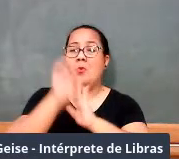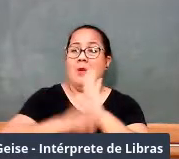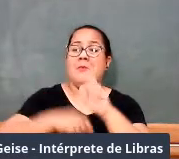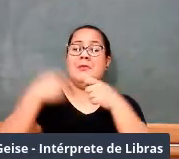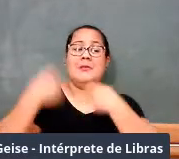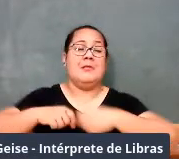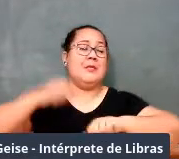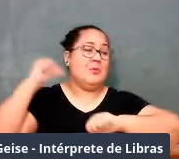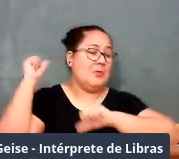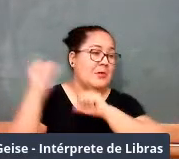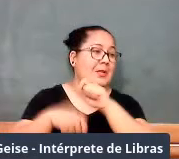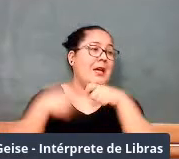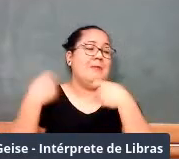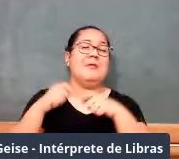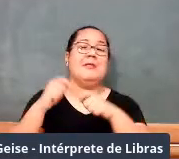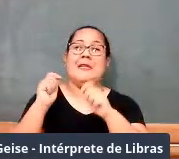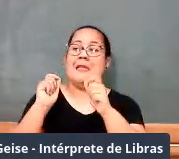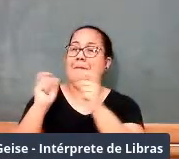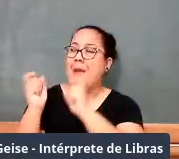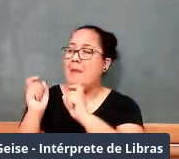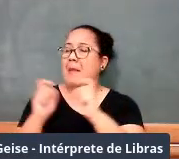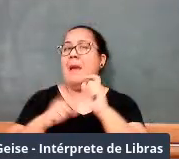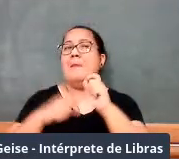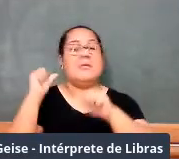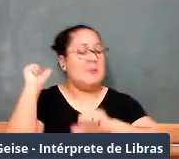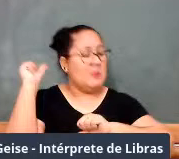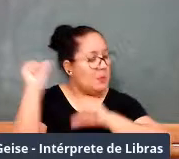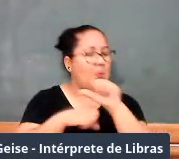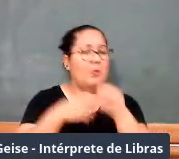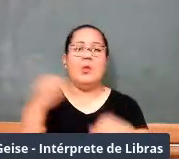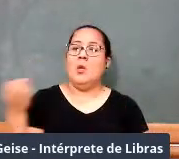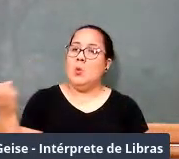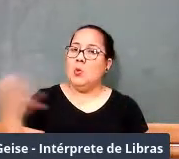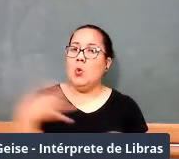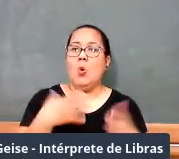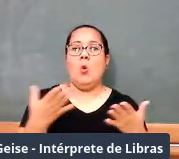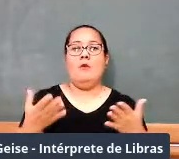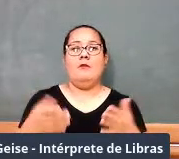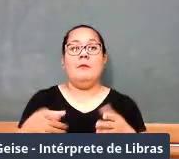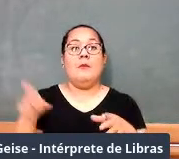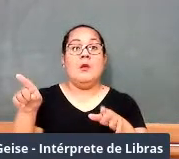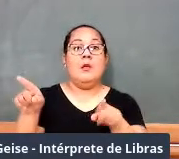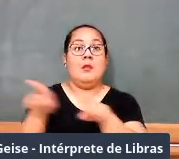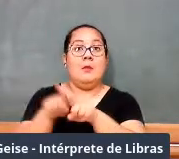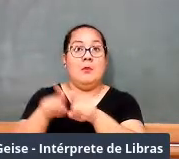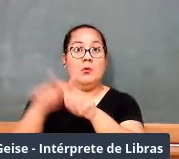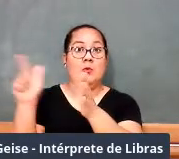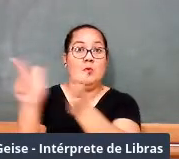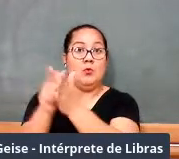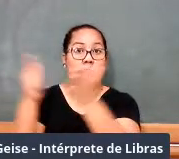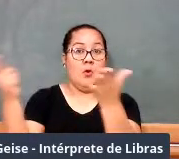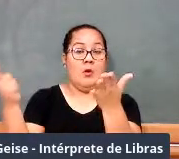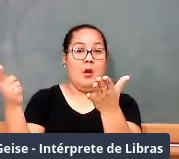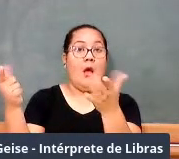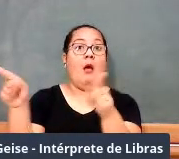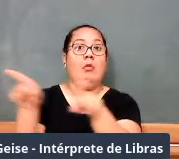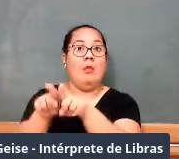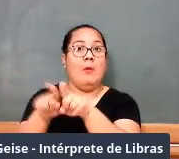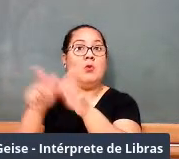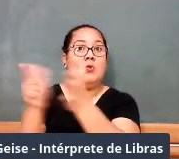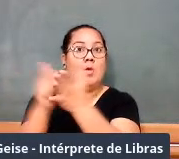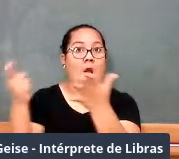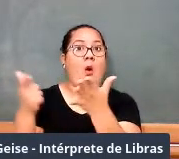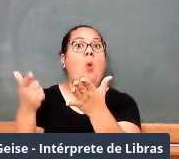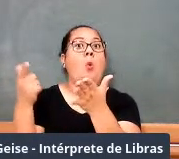tem que mudar, ela tem que agora ser moderna e os jornais vão atrás, os jornais nunca falaram tanto do ensino de matemática